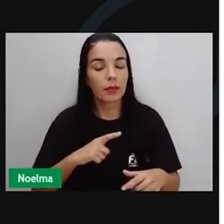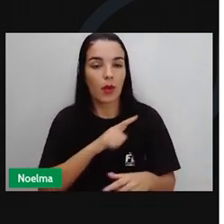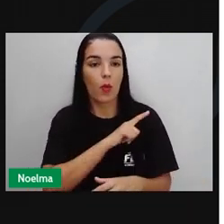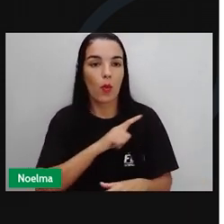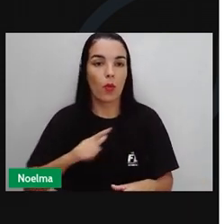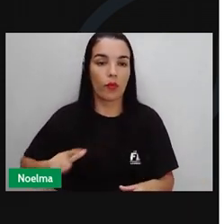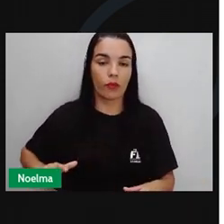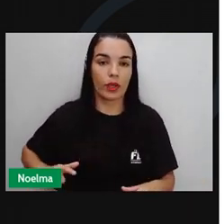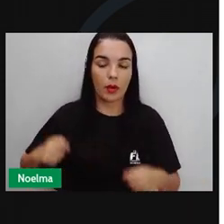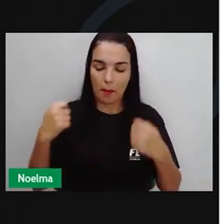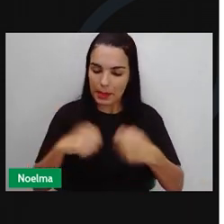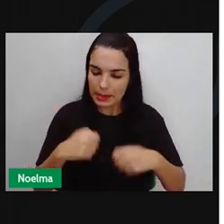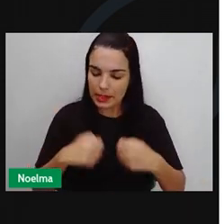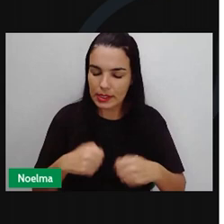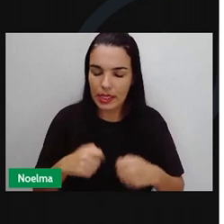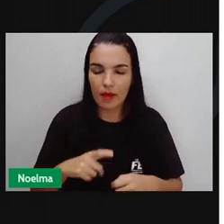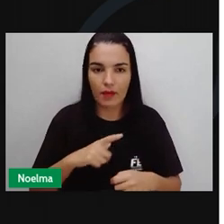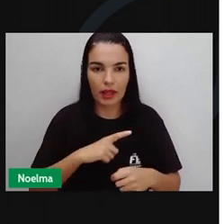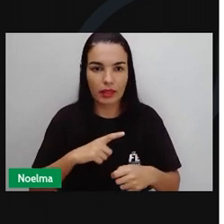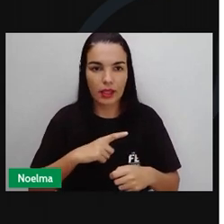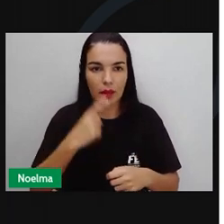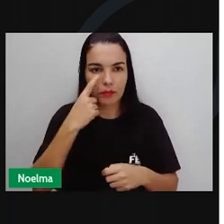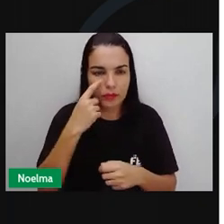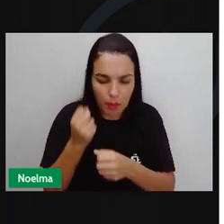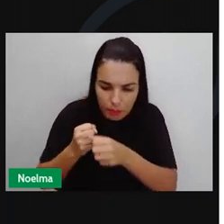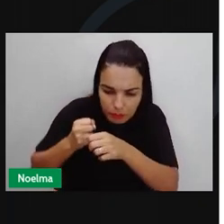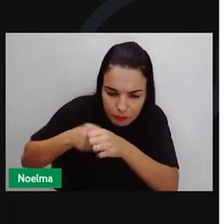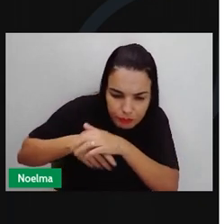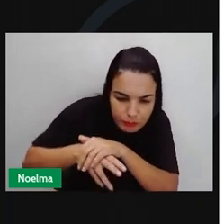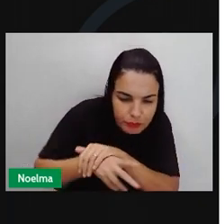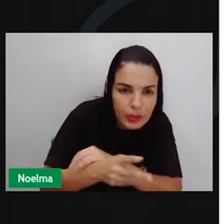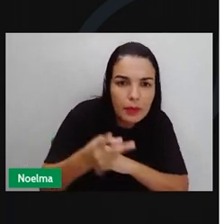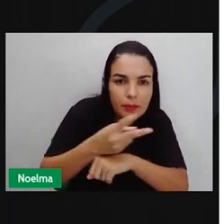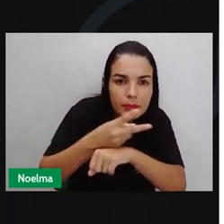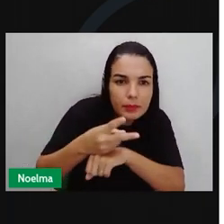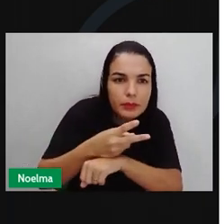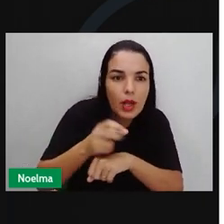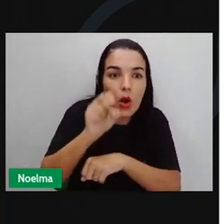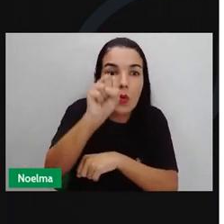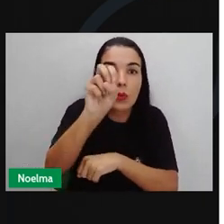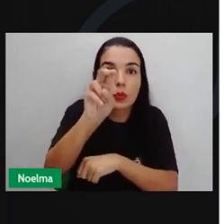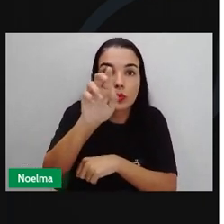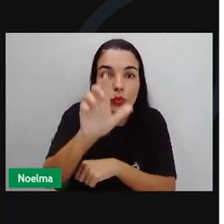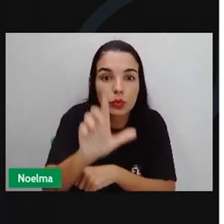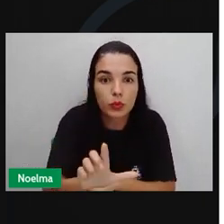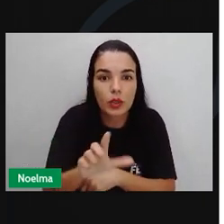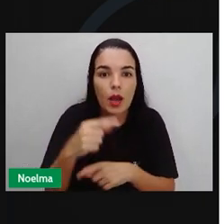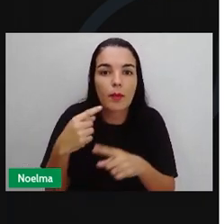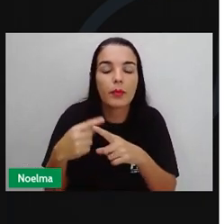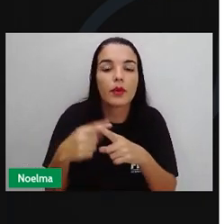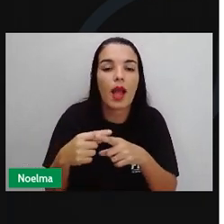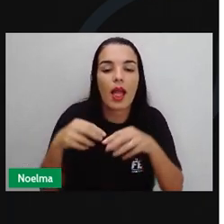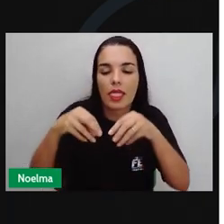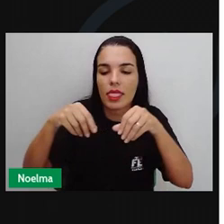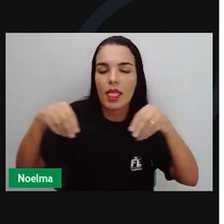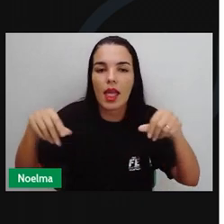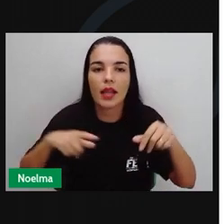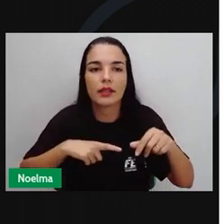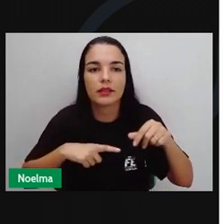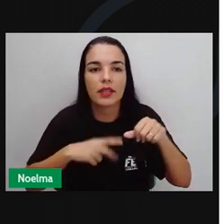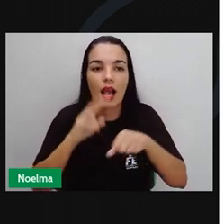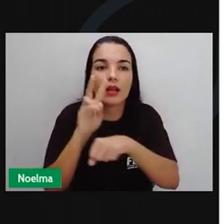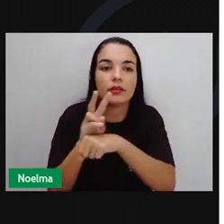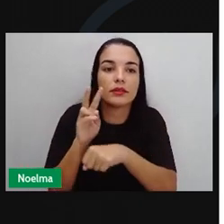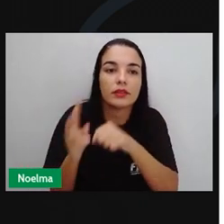colonizar as grandes áreas inexploradas do sul do país Essas terras eram habitadas por índios